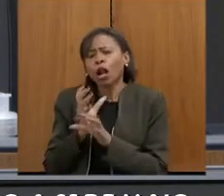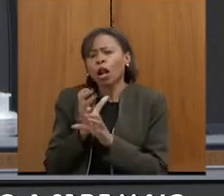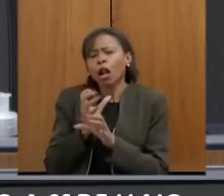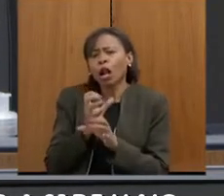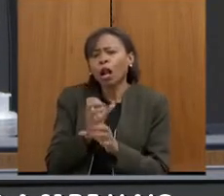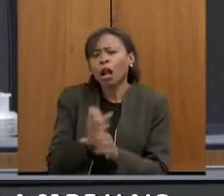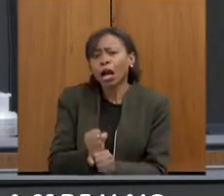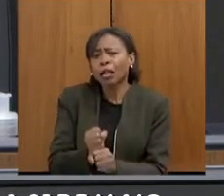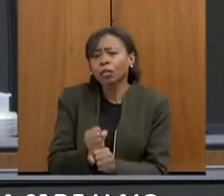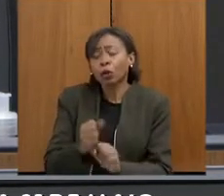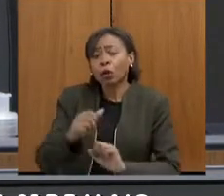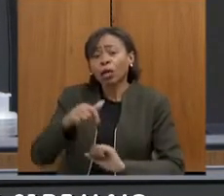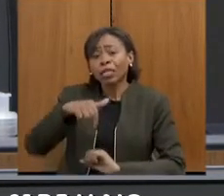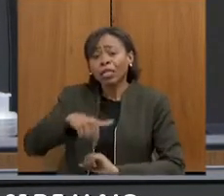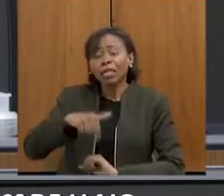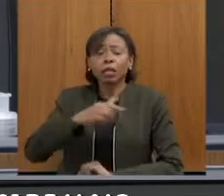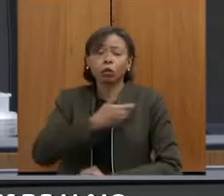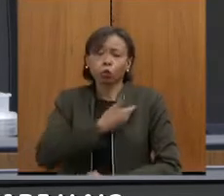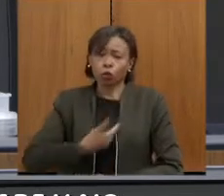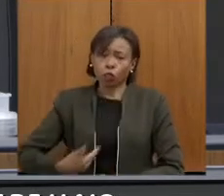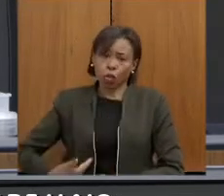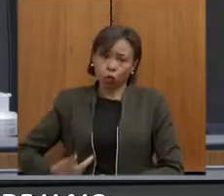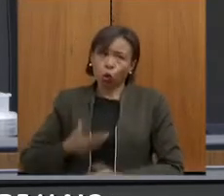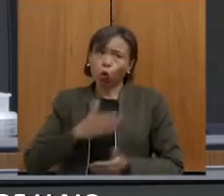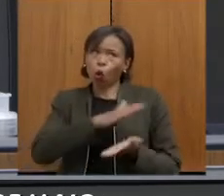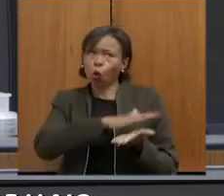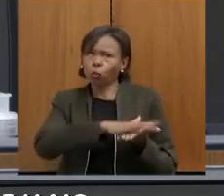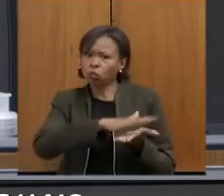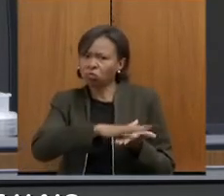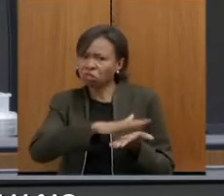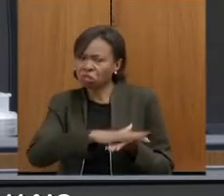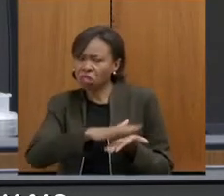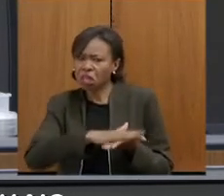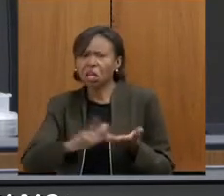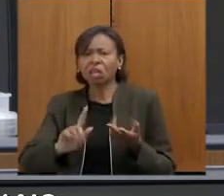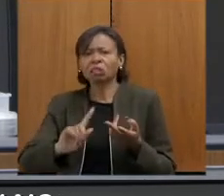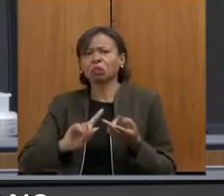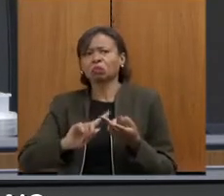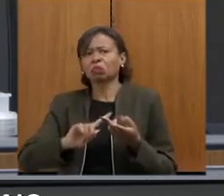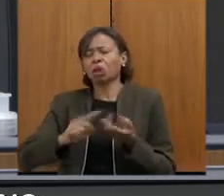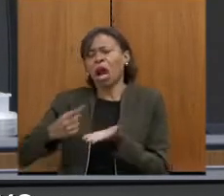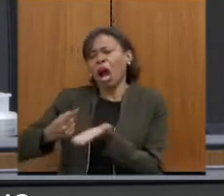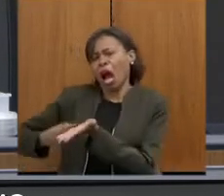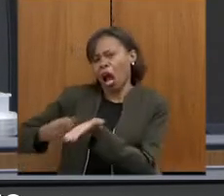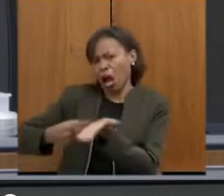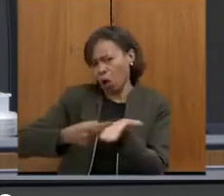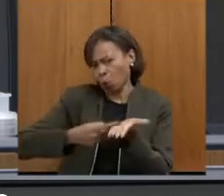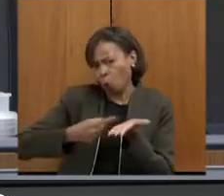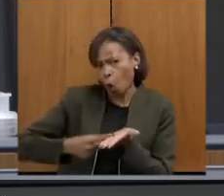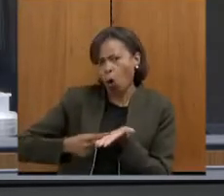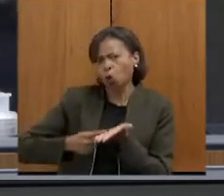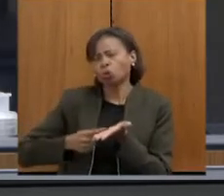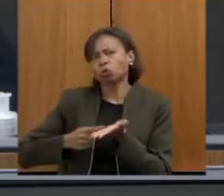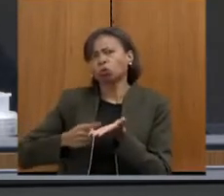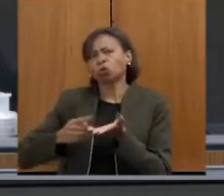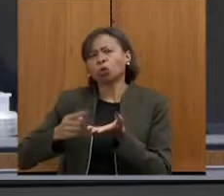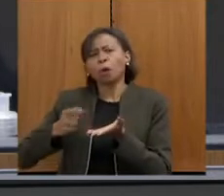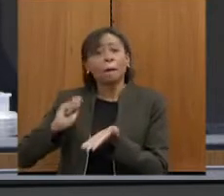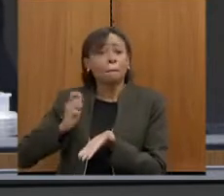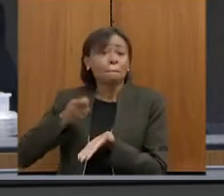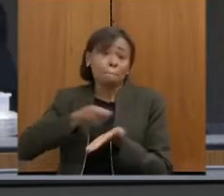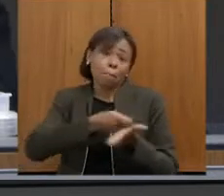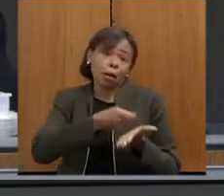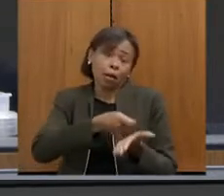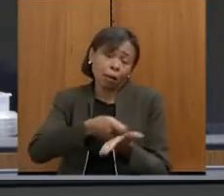Estado, seja com custeio, cumprimento dos acordos em curso, pagamento de